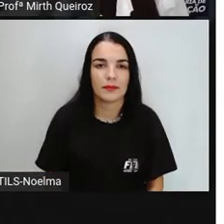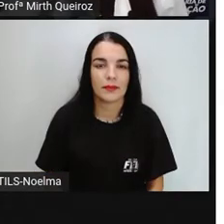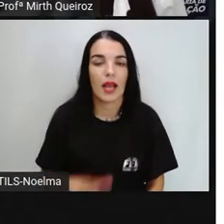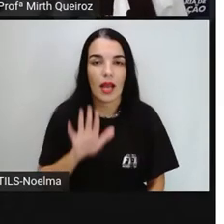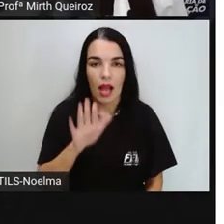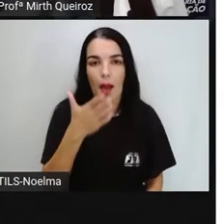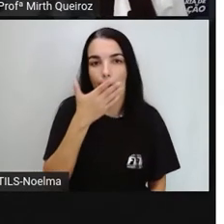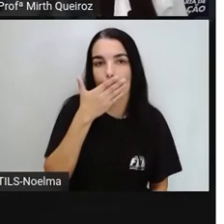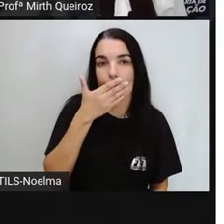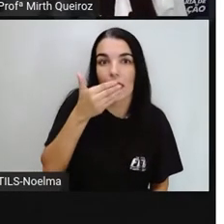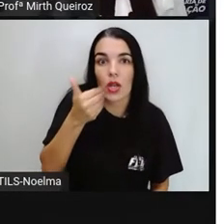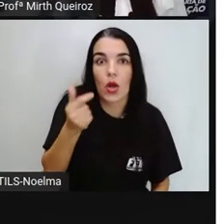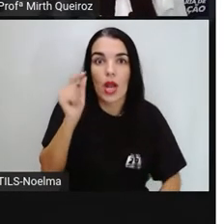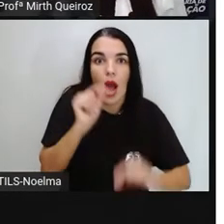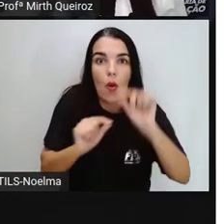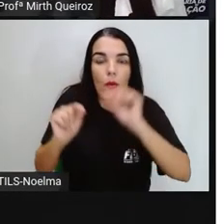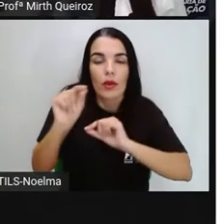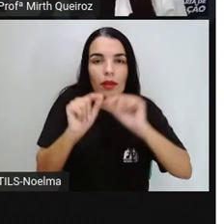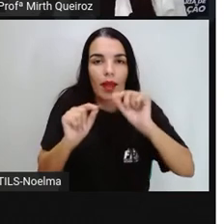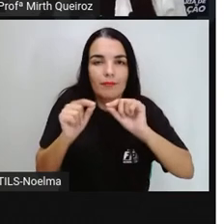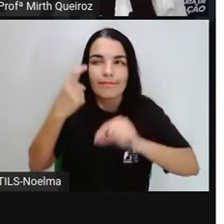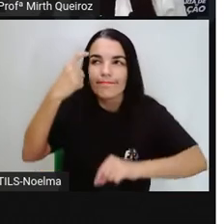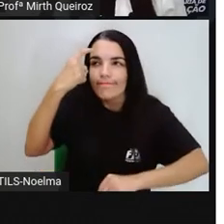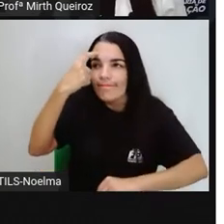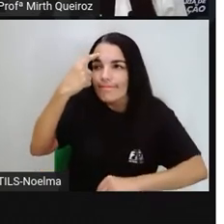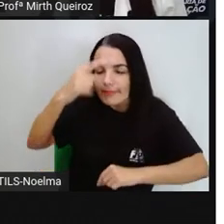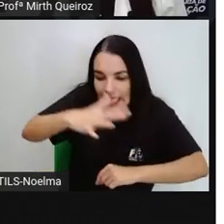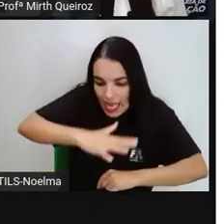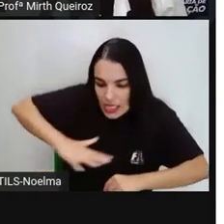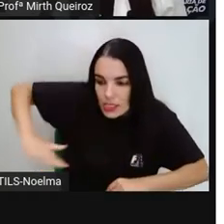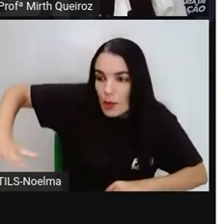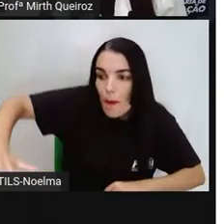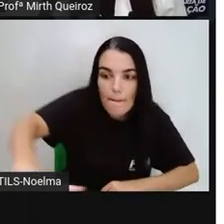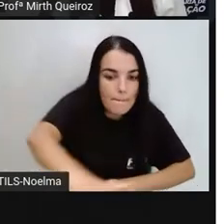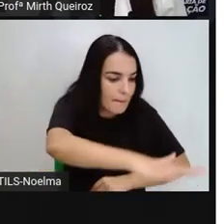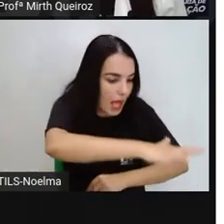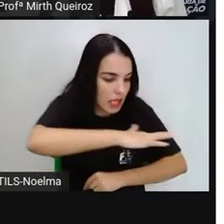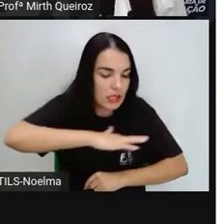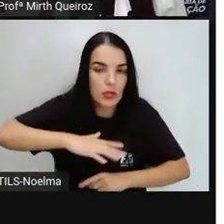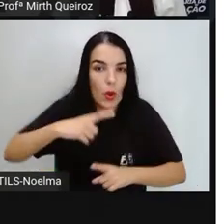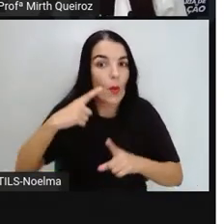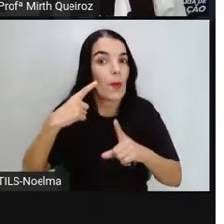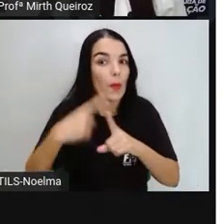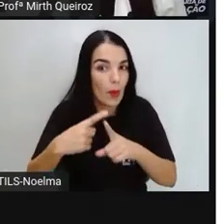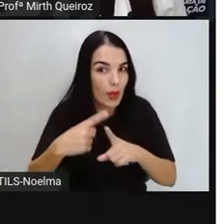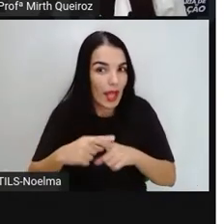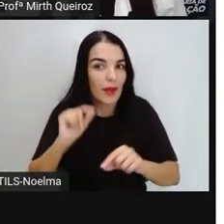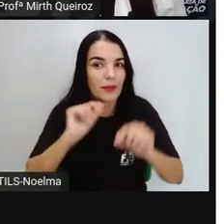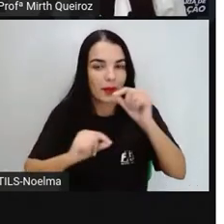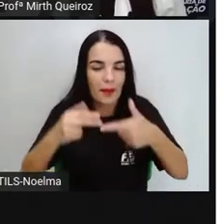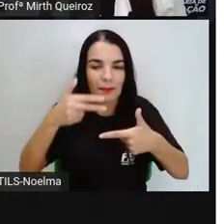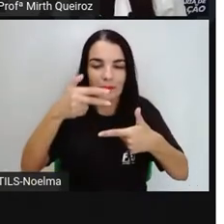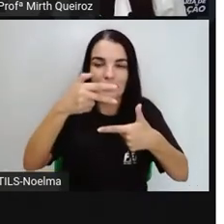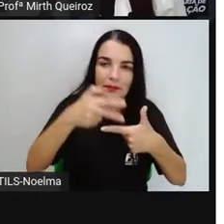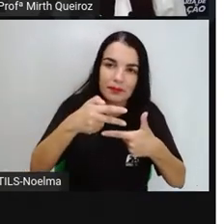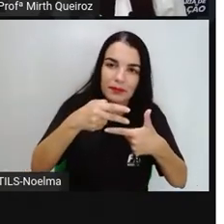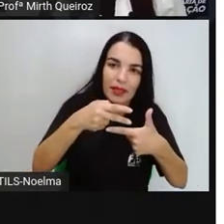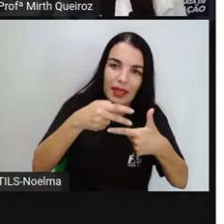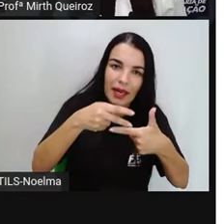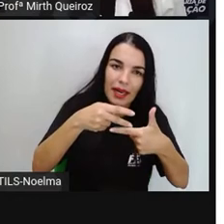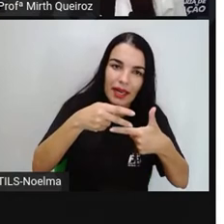Melhorar a noção espacial também, pois o tangrã, ele exige que as peças sejam